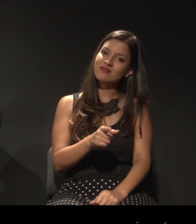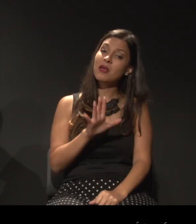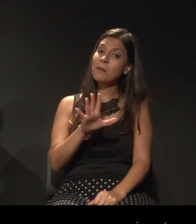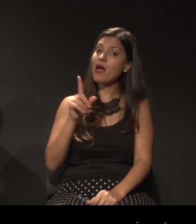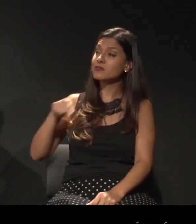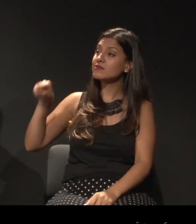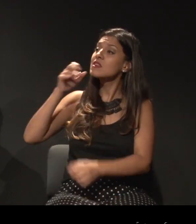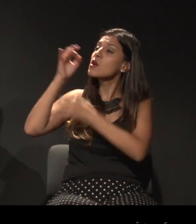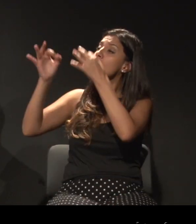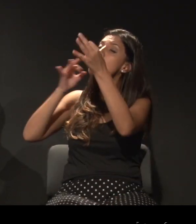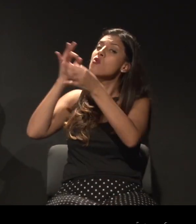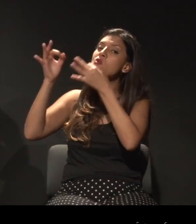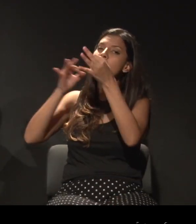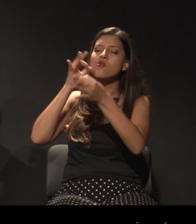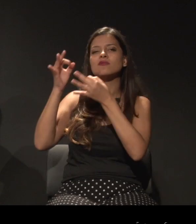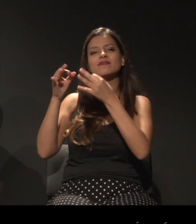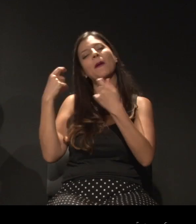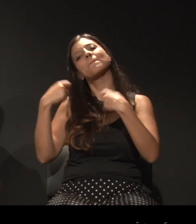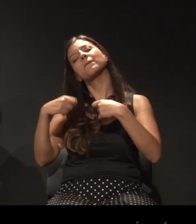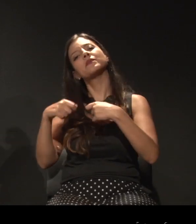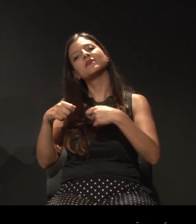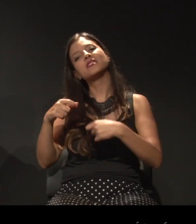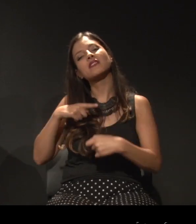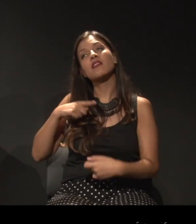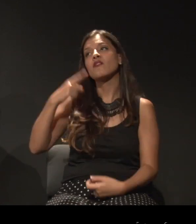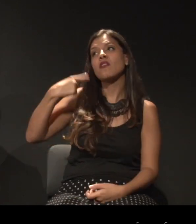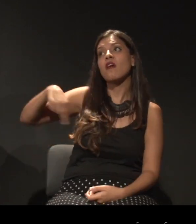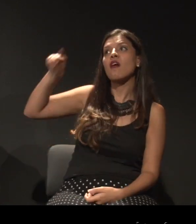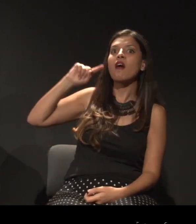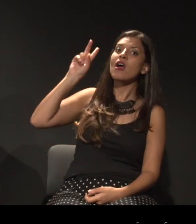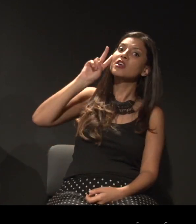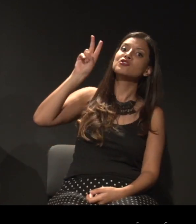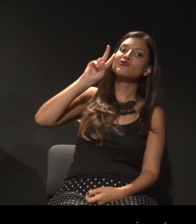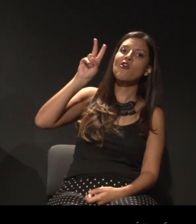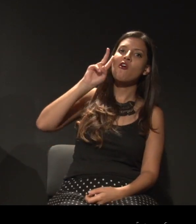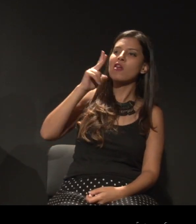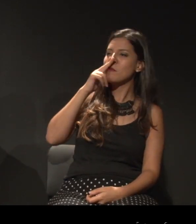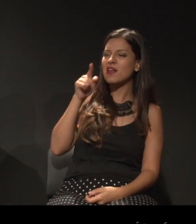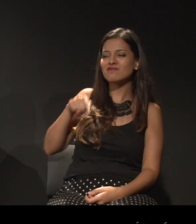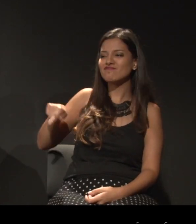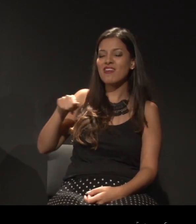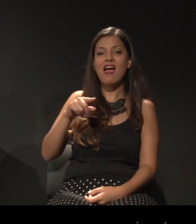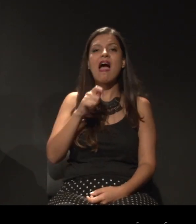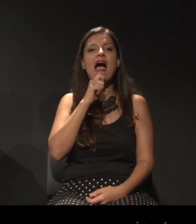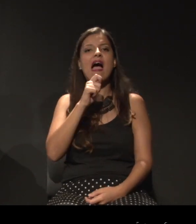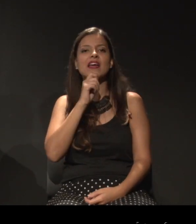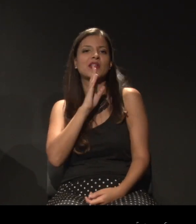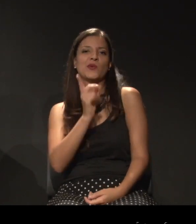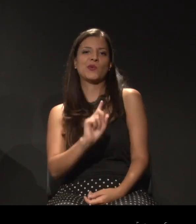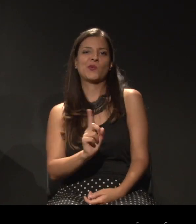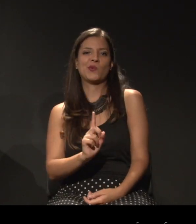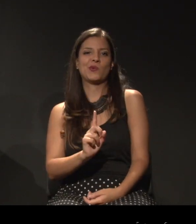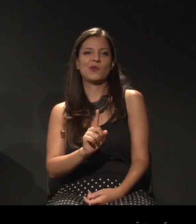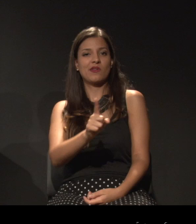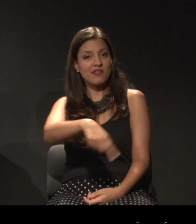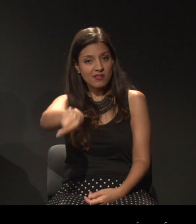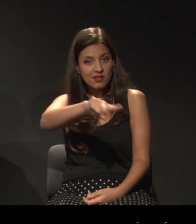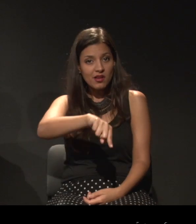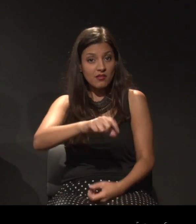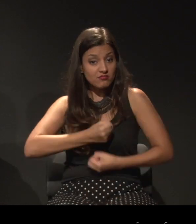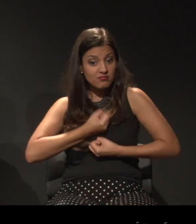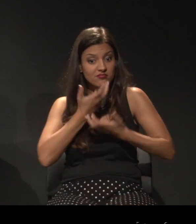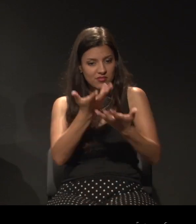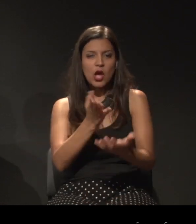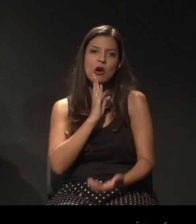precisam ainda sair de uma história que a eles não foi contada, foi contada só para aqueles que expressam